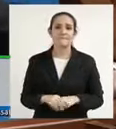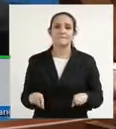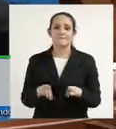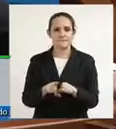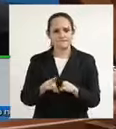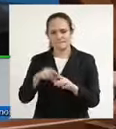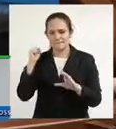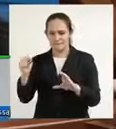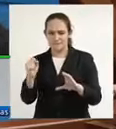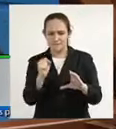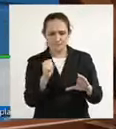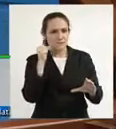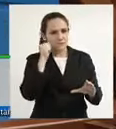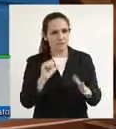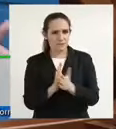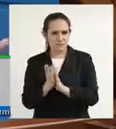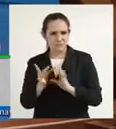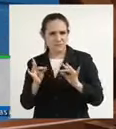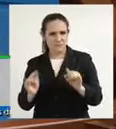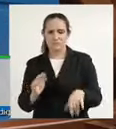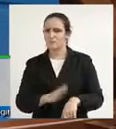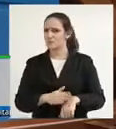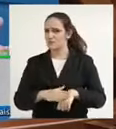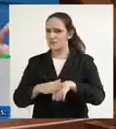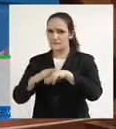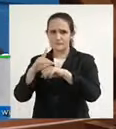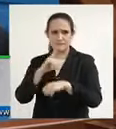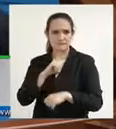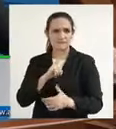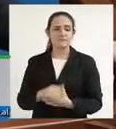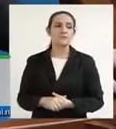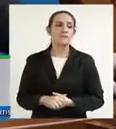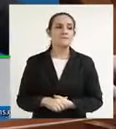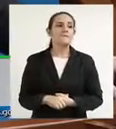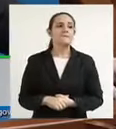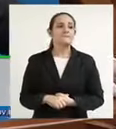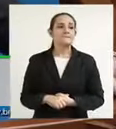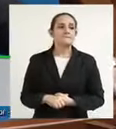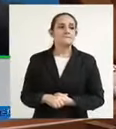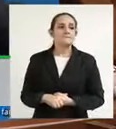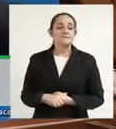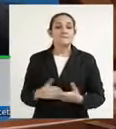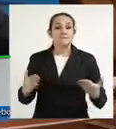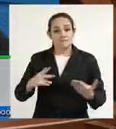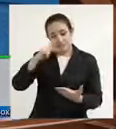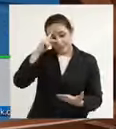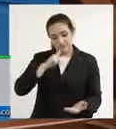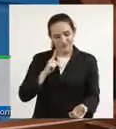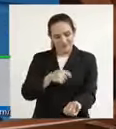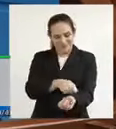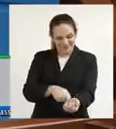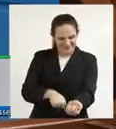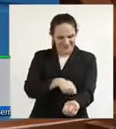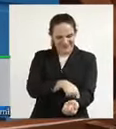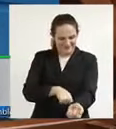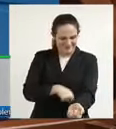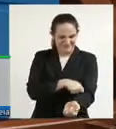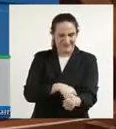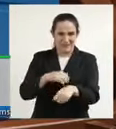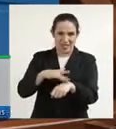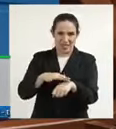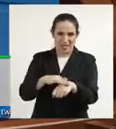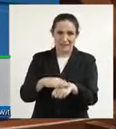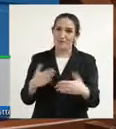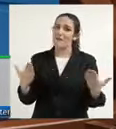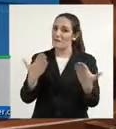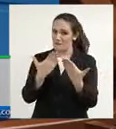feminicídio cada dia mais se agravando e a automotilação, então, começa a